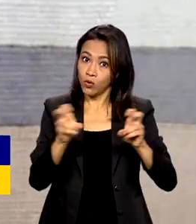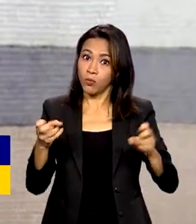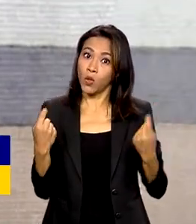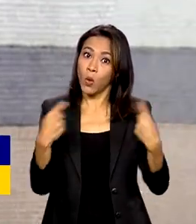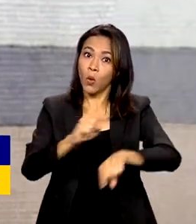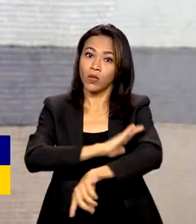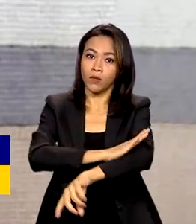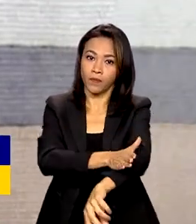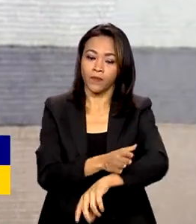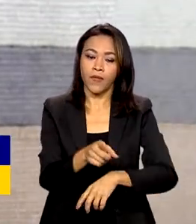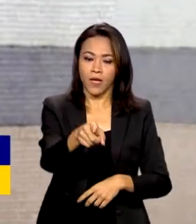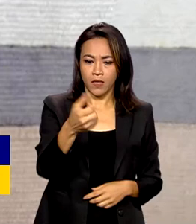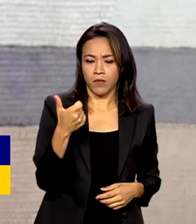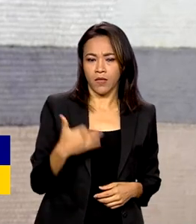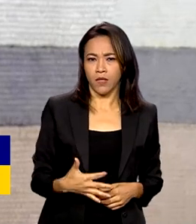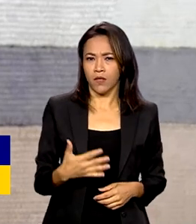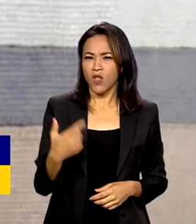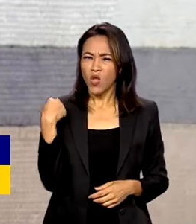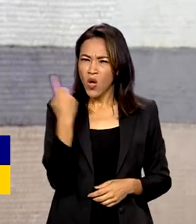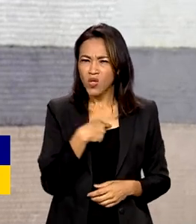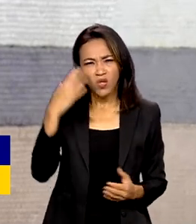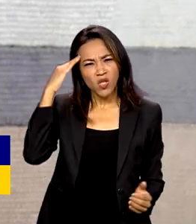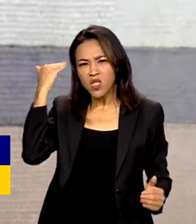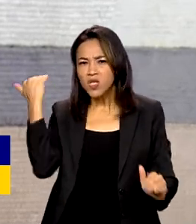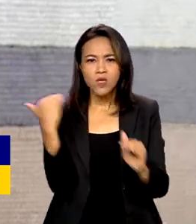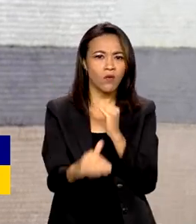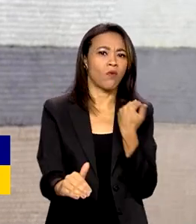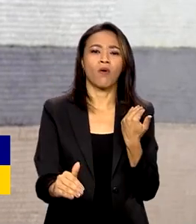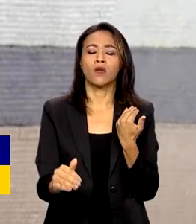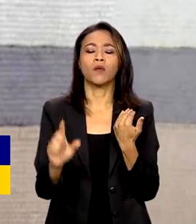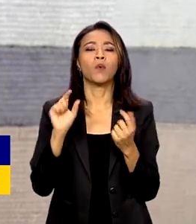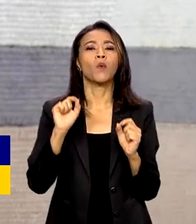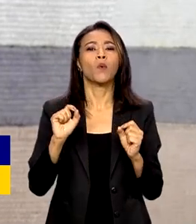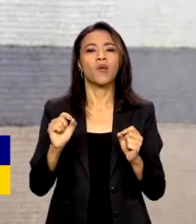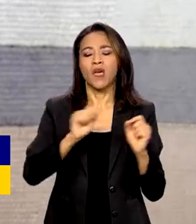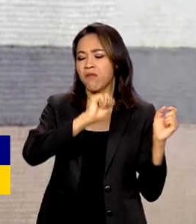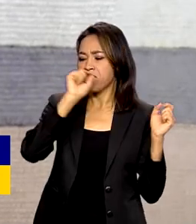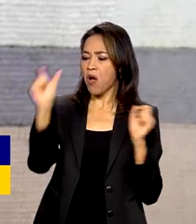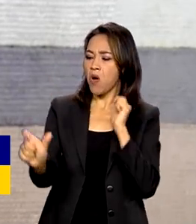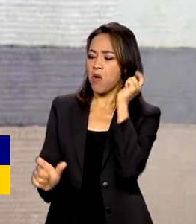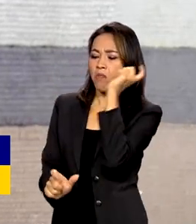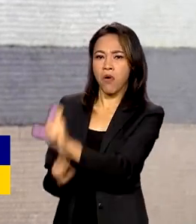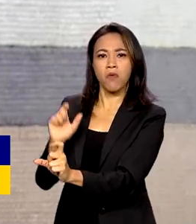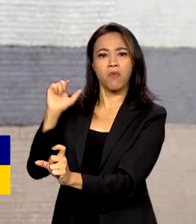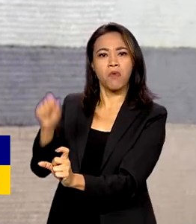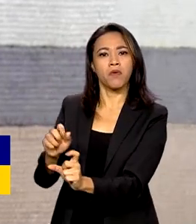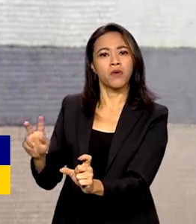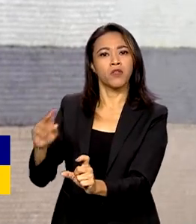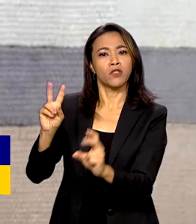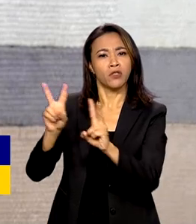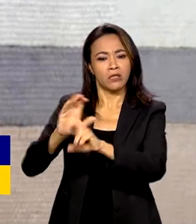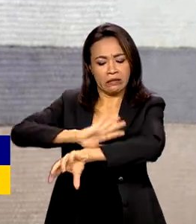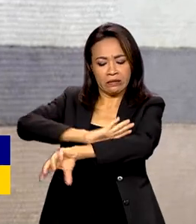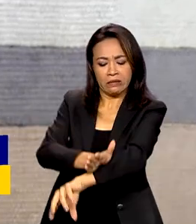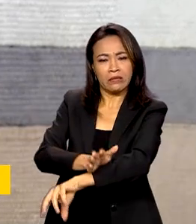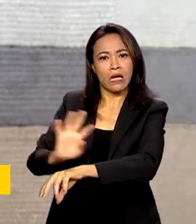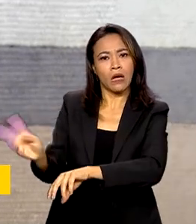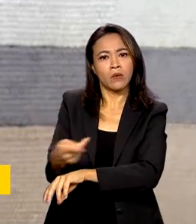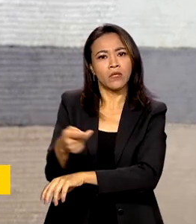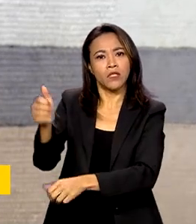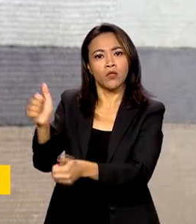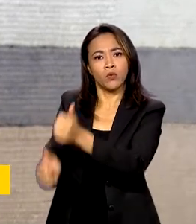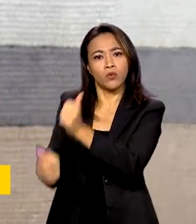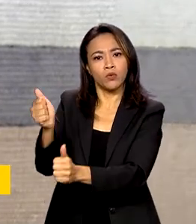repudiamos com veemência os ataques racistas que o jogador Vinícius Júnior e